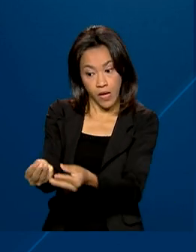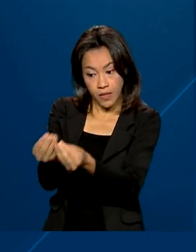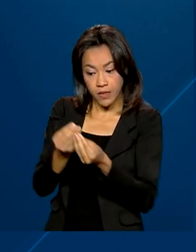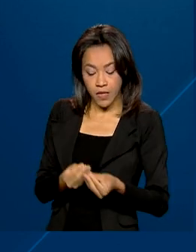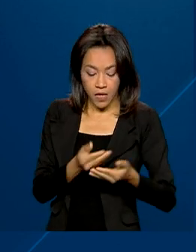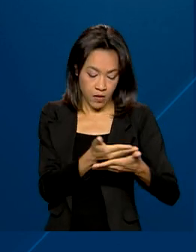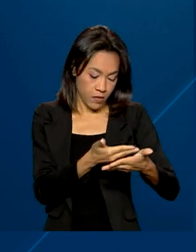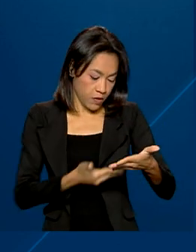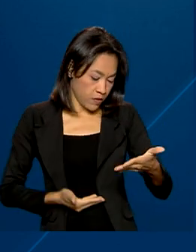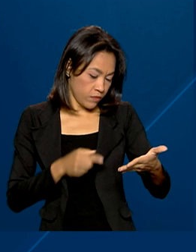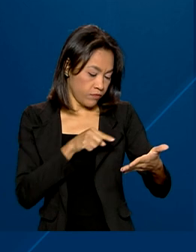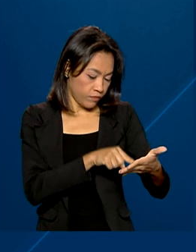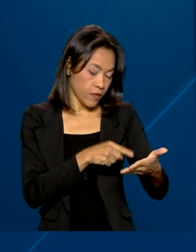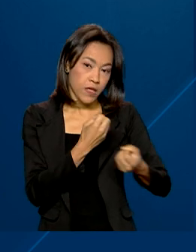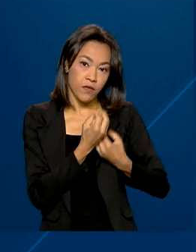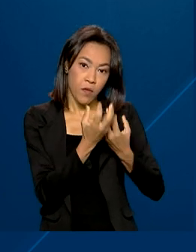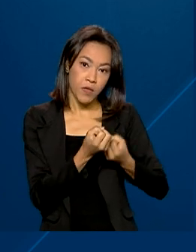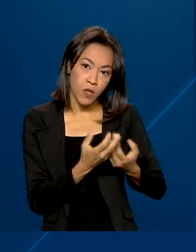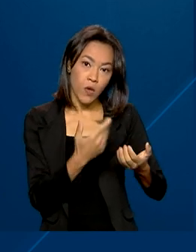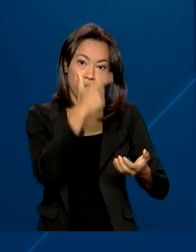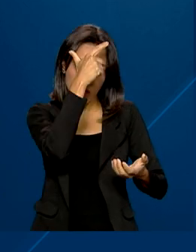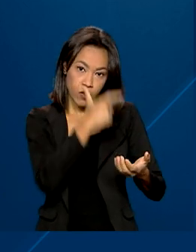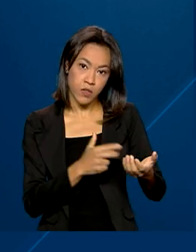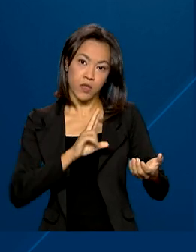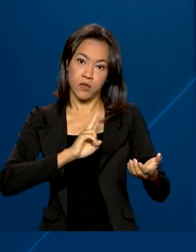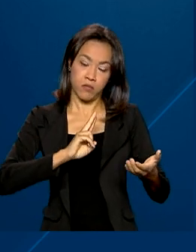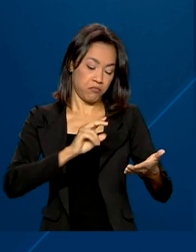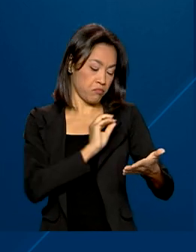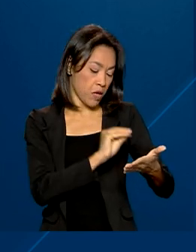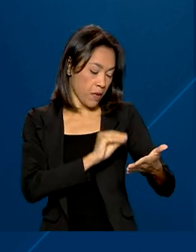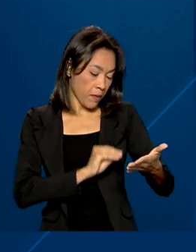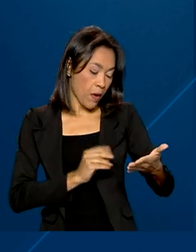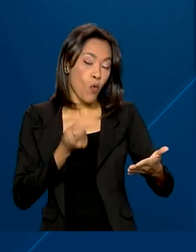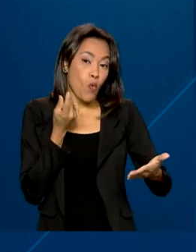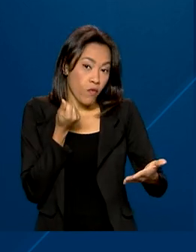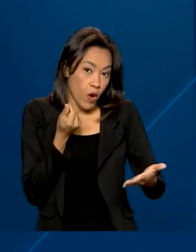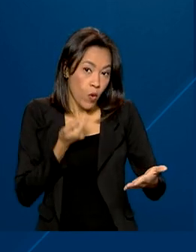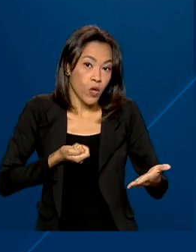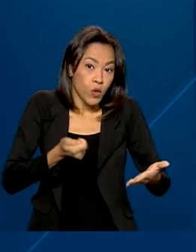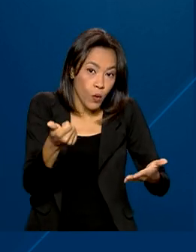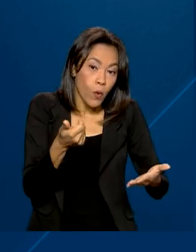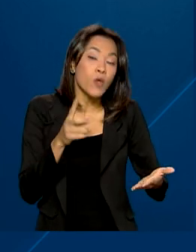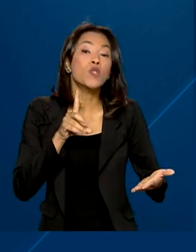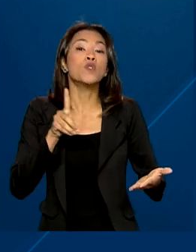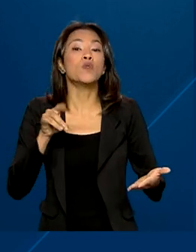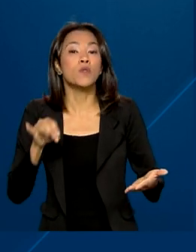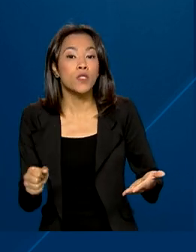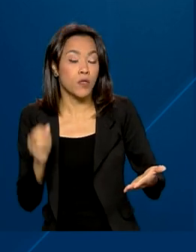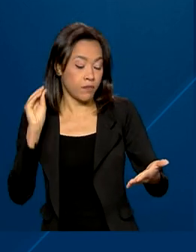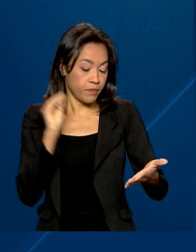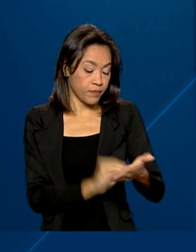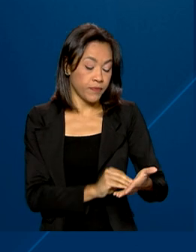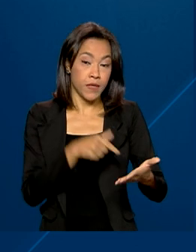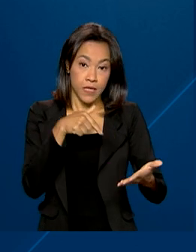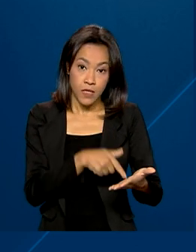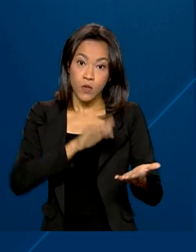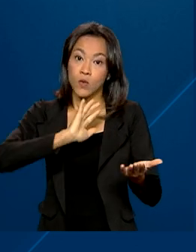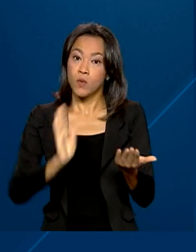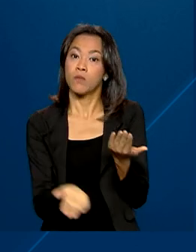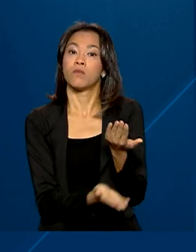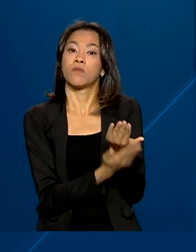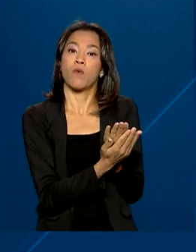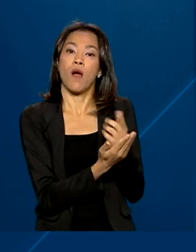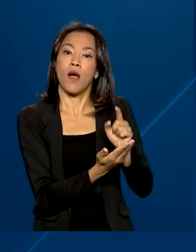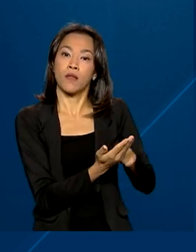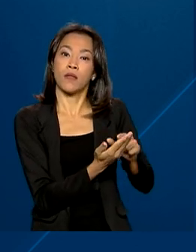todos os dados do fundo, seus dados pessoais, o valor da doação e a data. Aí é só guardar o recibo e